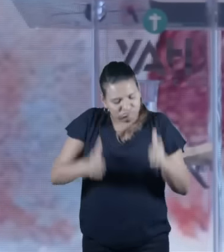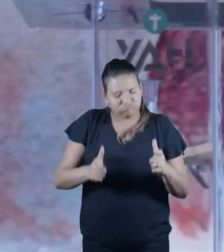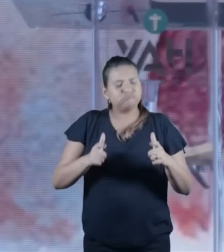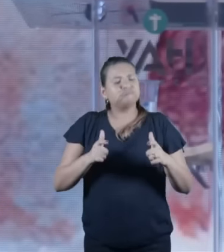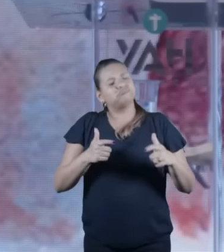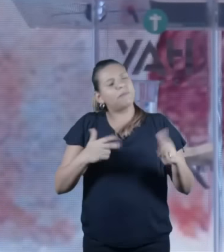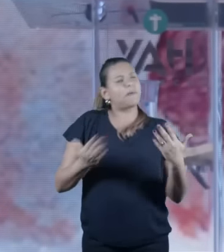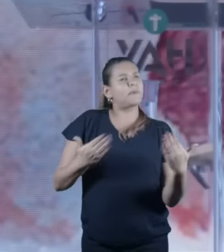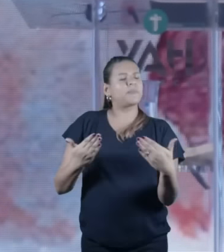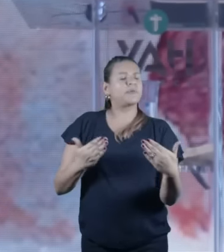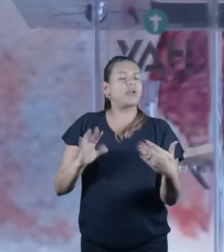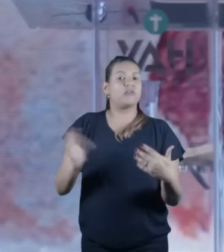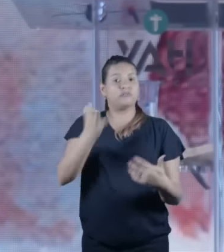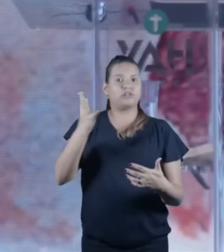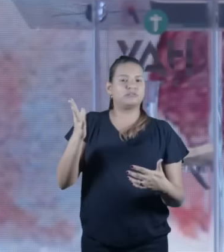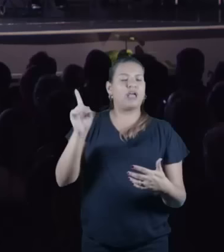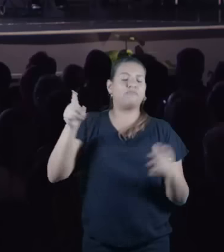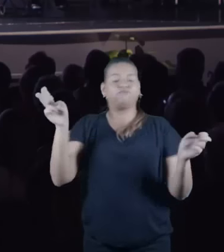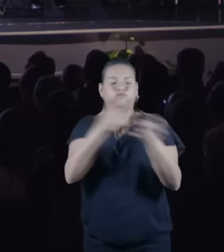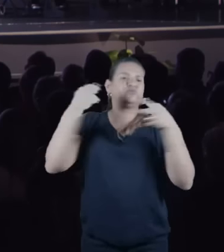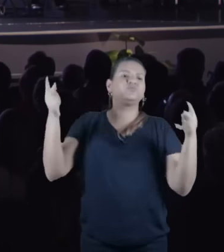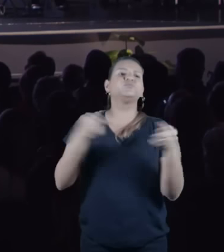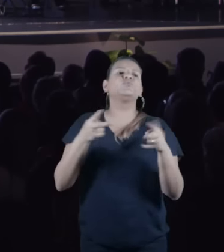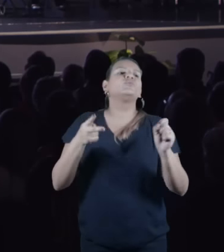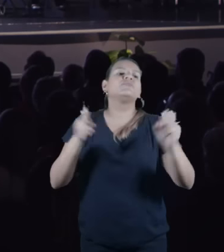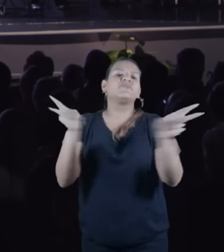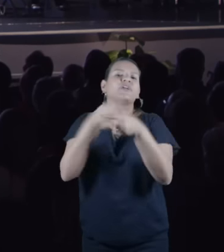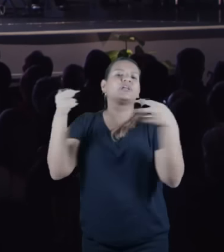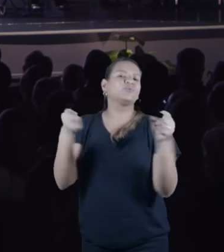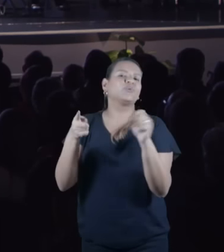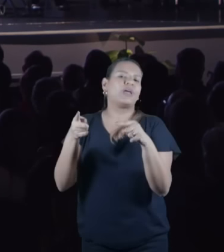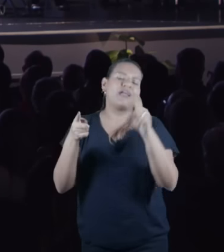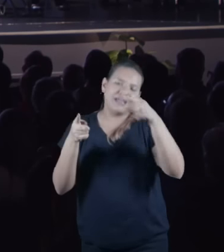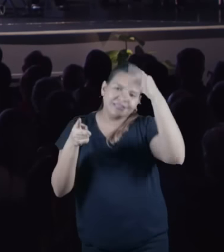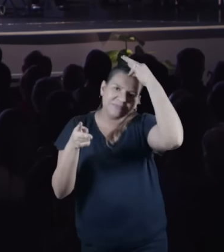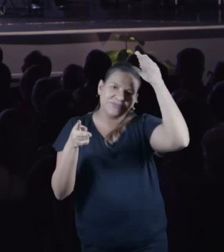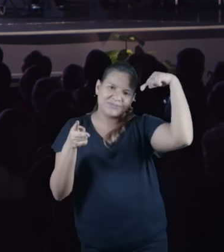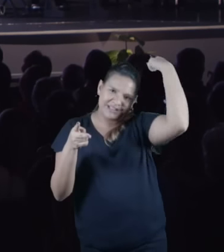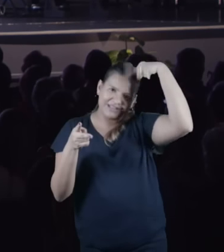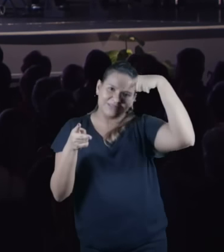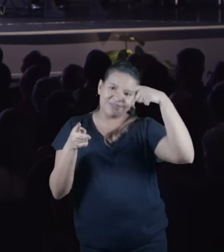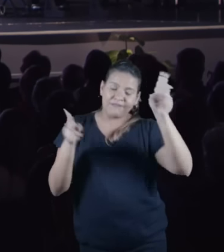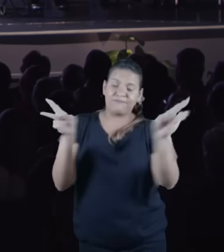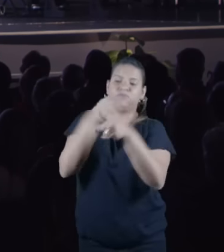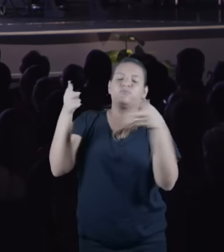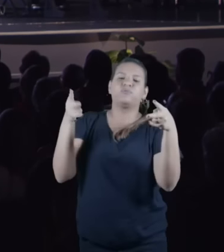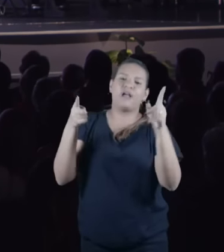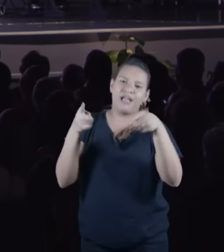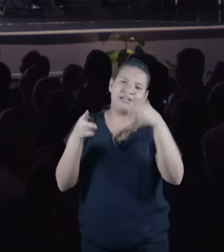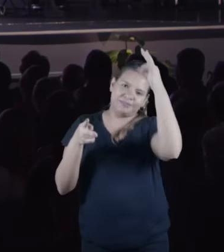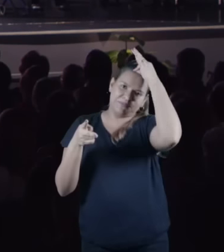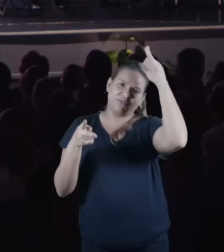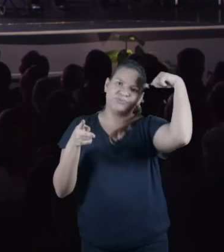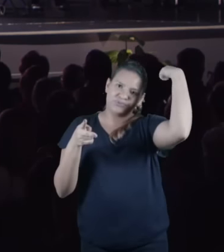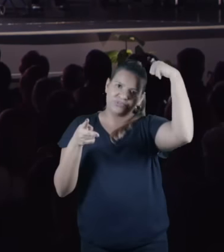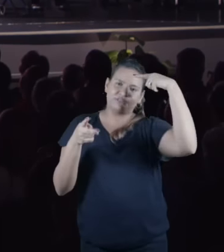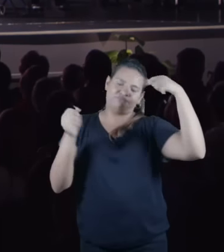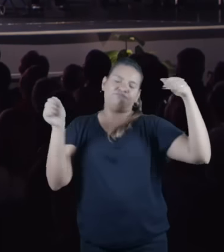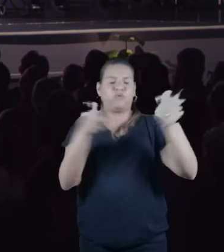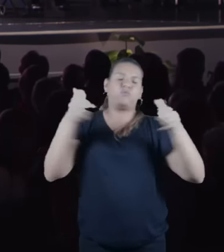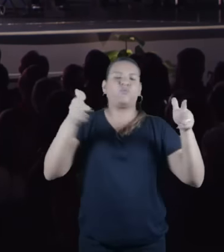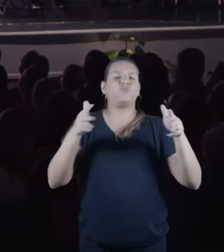está vendo aqui então eles seguiam com as práticas judaicas e quer dizer Jesus nasceu